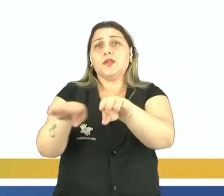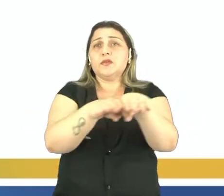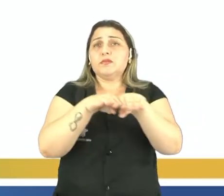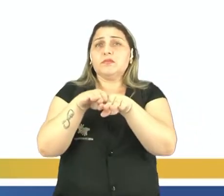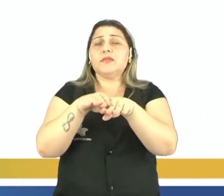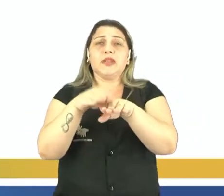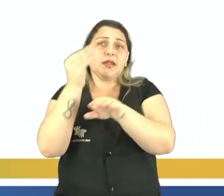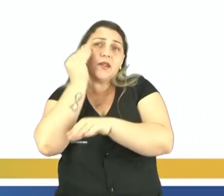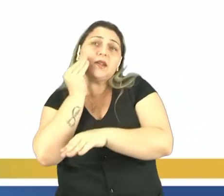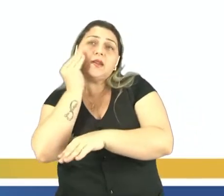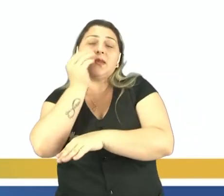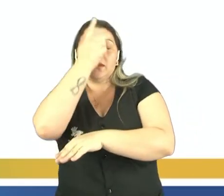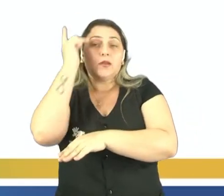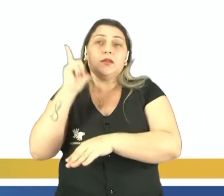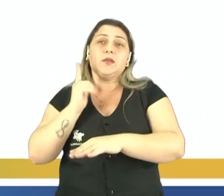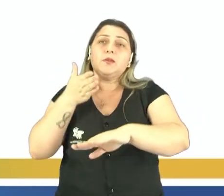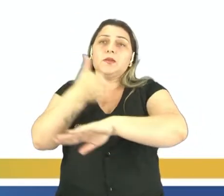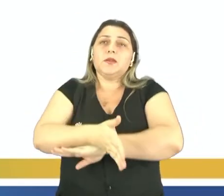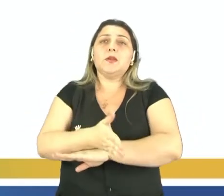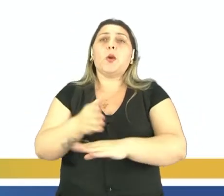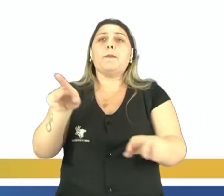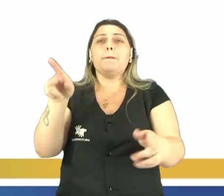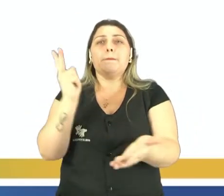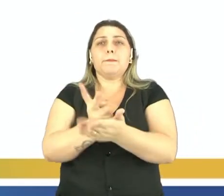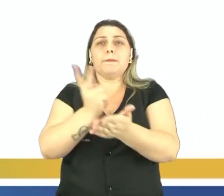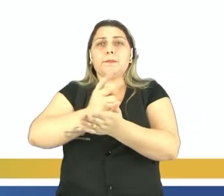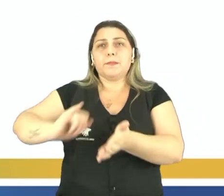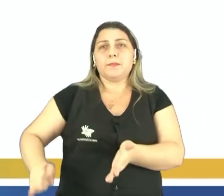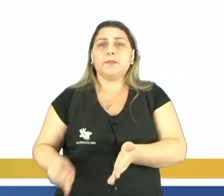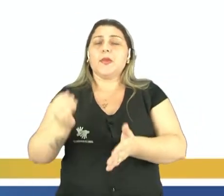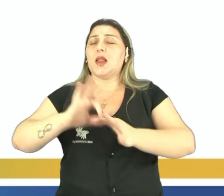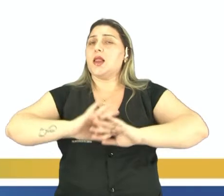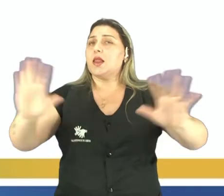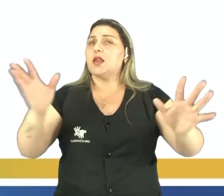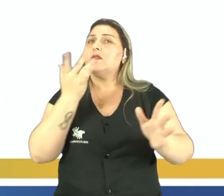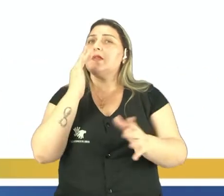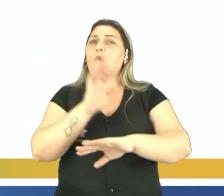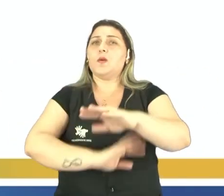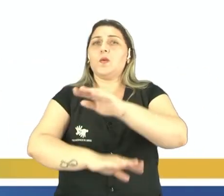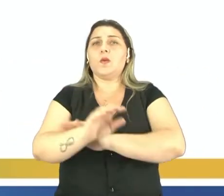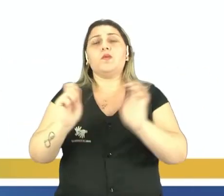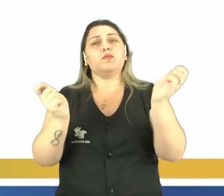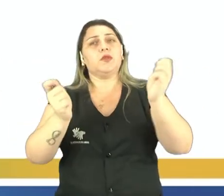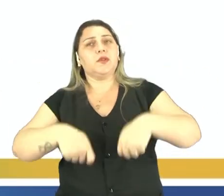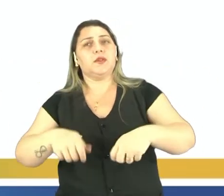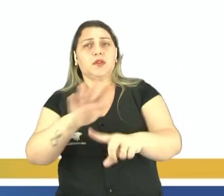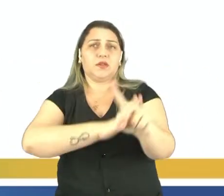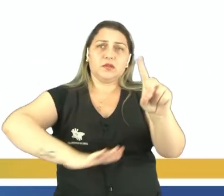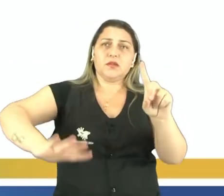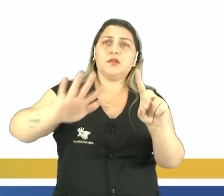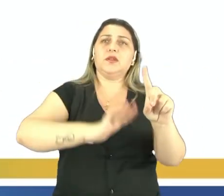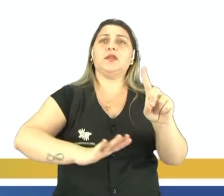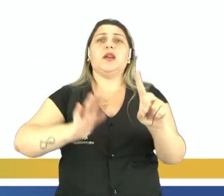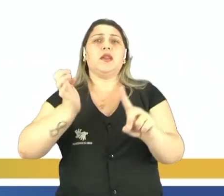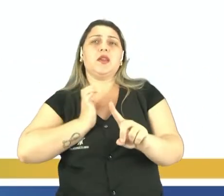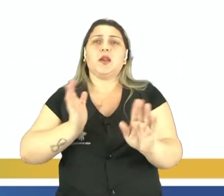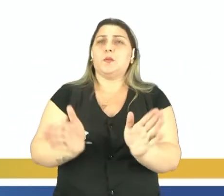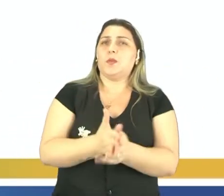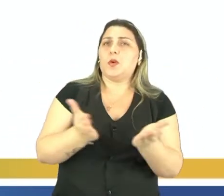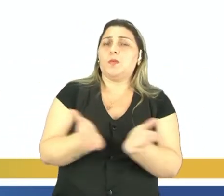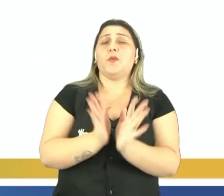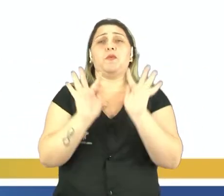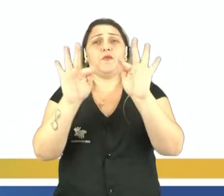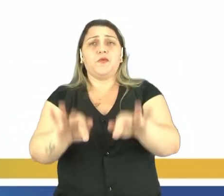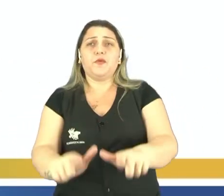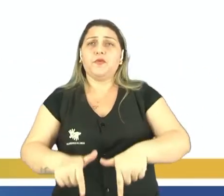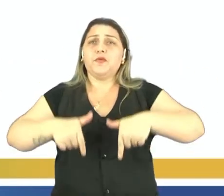onde as pessoas tenham acesso às mesmas oportunidades, independente de cor ou condição social, que lutam pelo fim